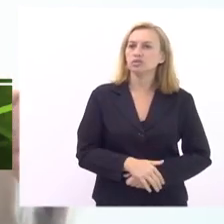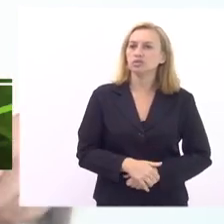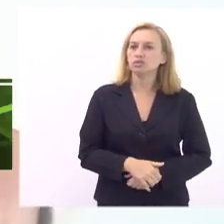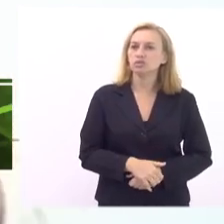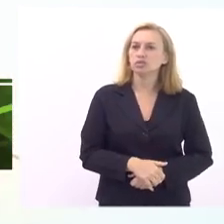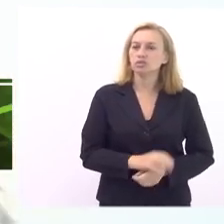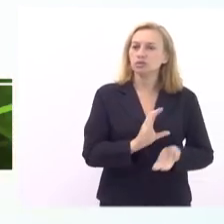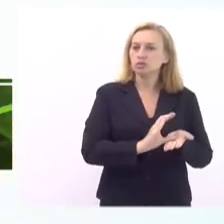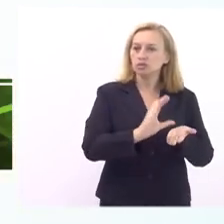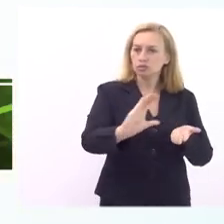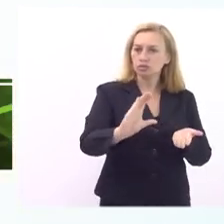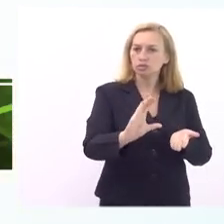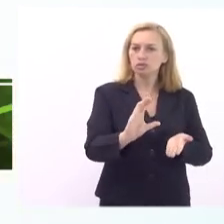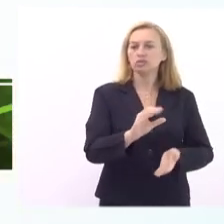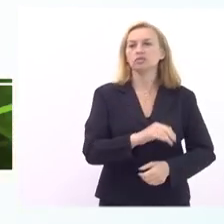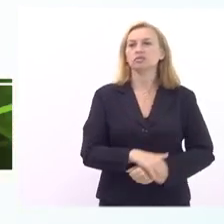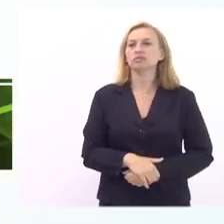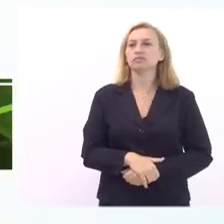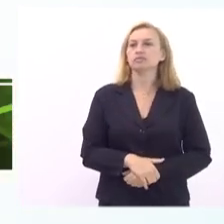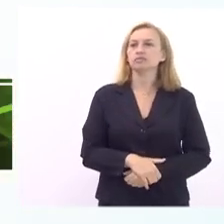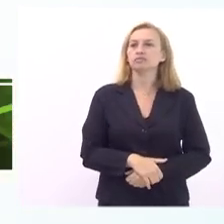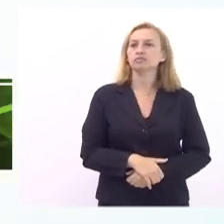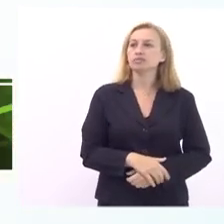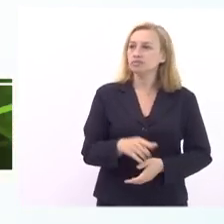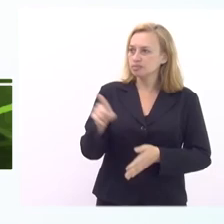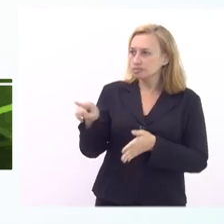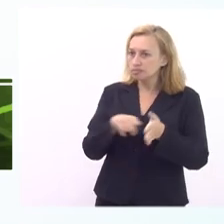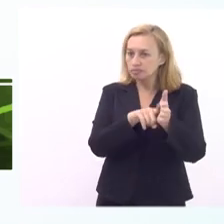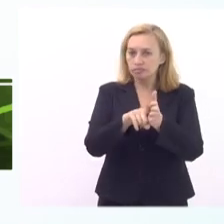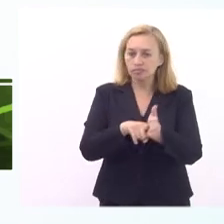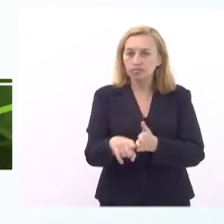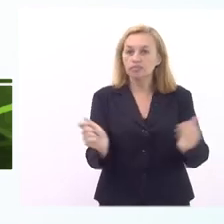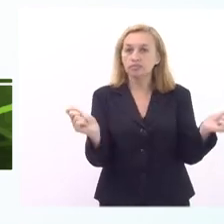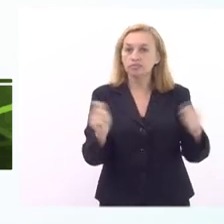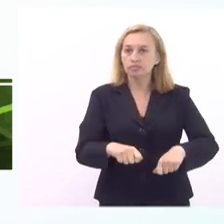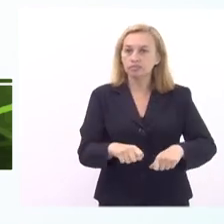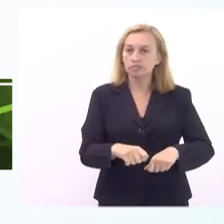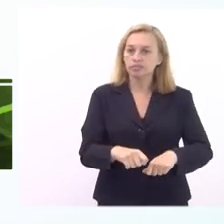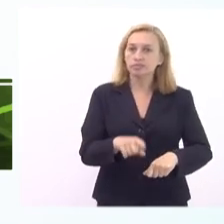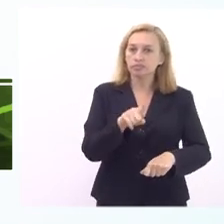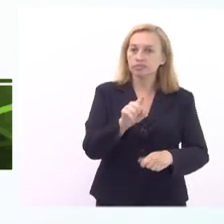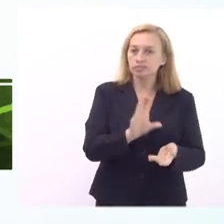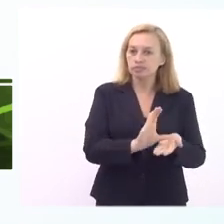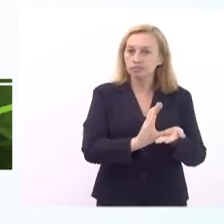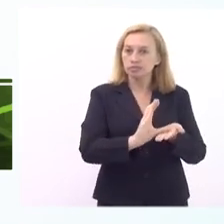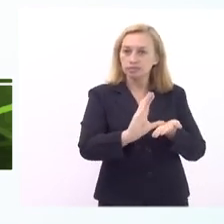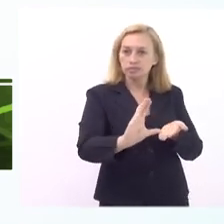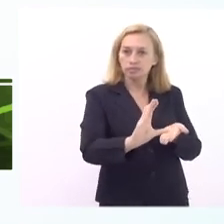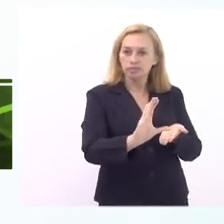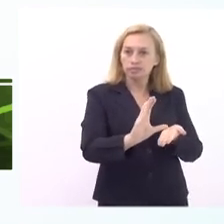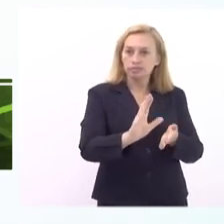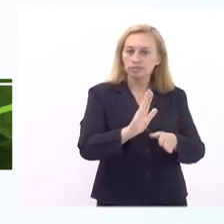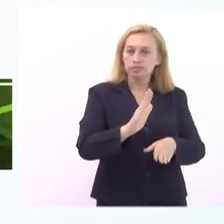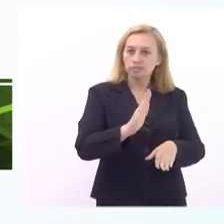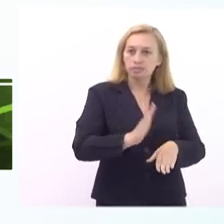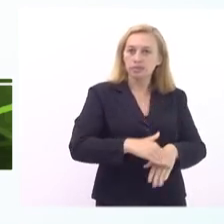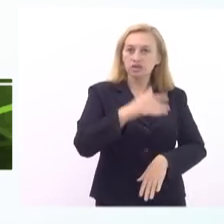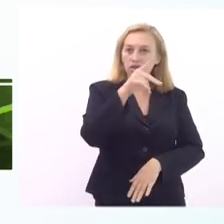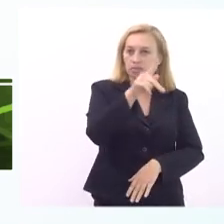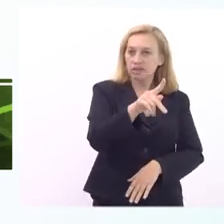do repasse per capita que vocês analisem a possibilidade de que esse repasse esteja aí acima do IPCA